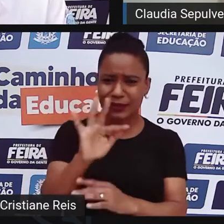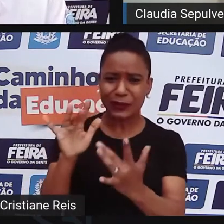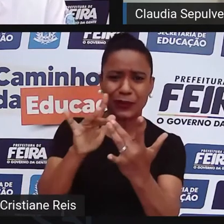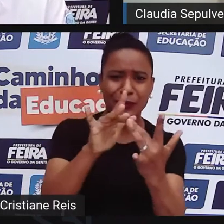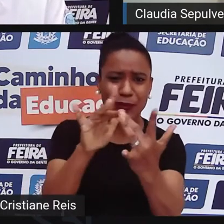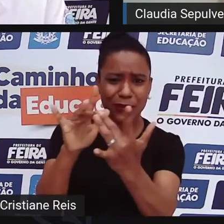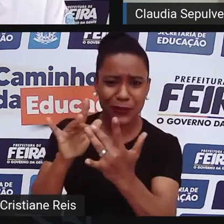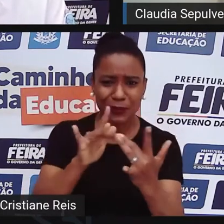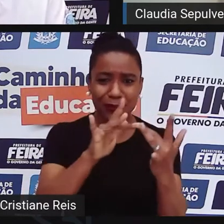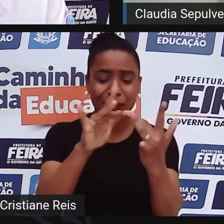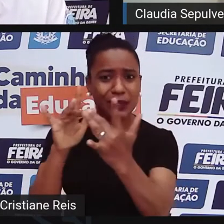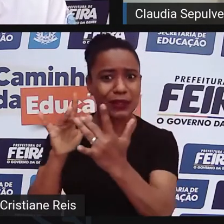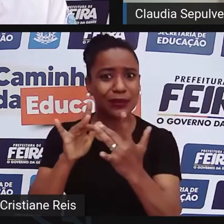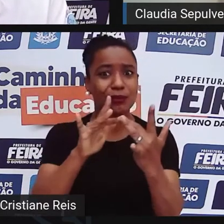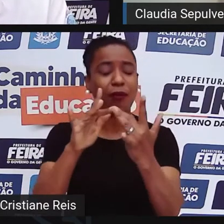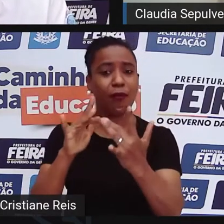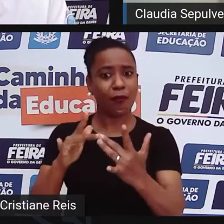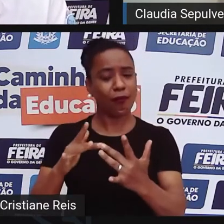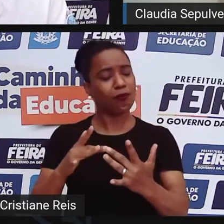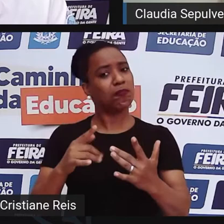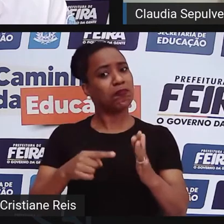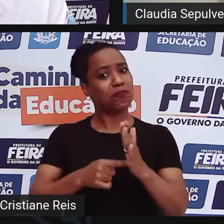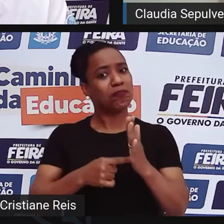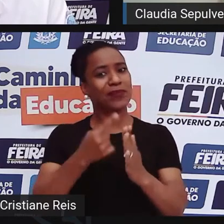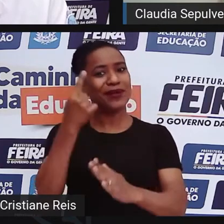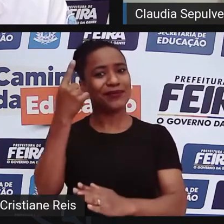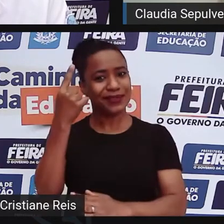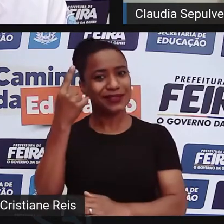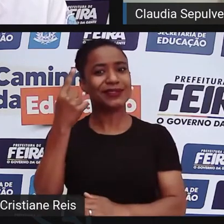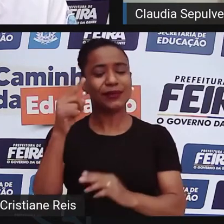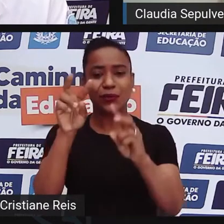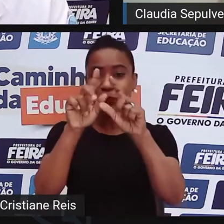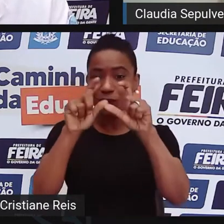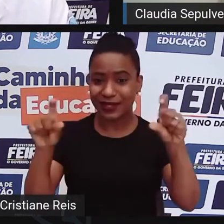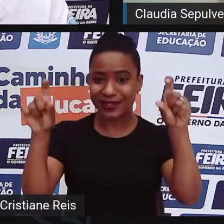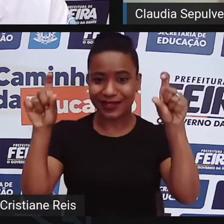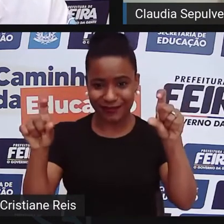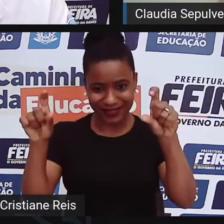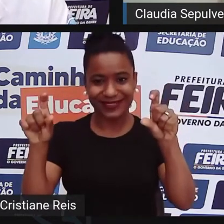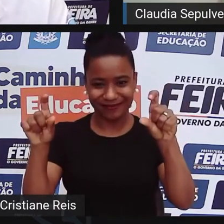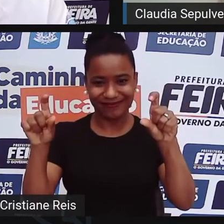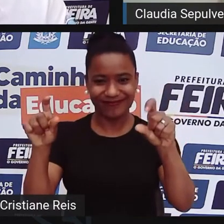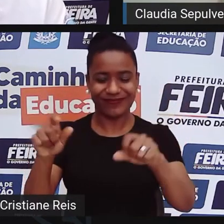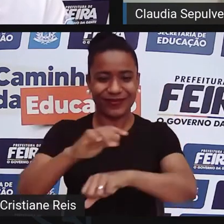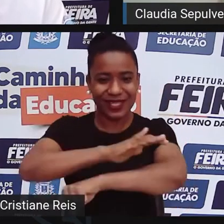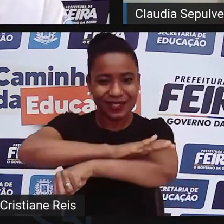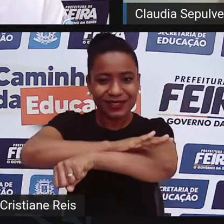racismo científico foi justamente quando eu fui monitor daquela